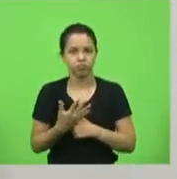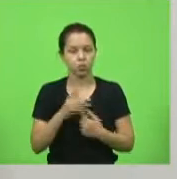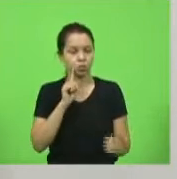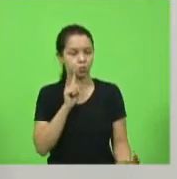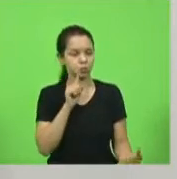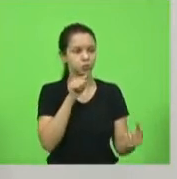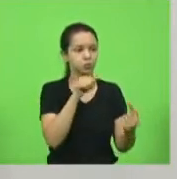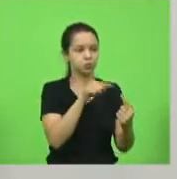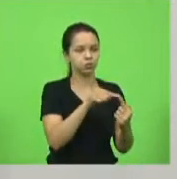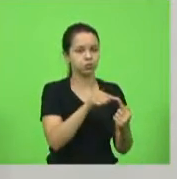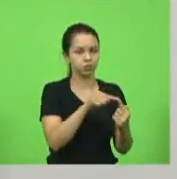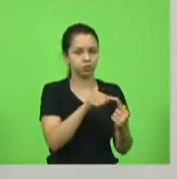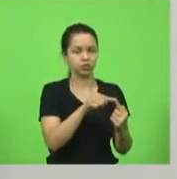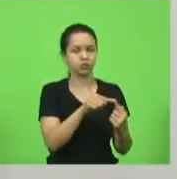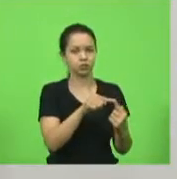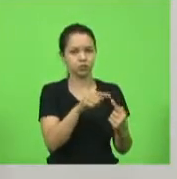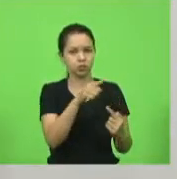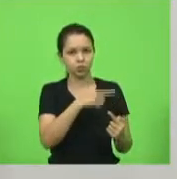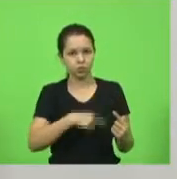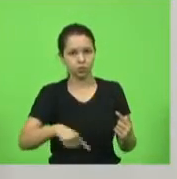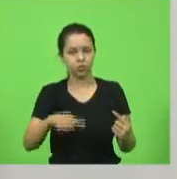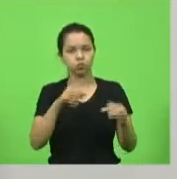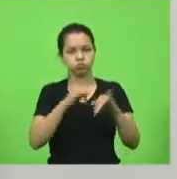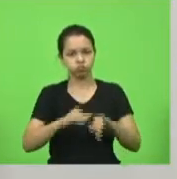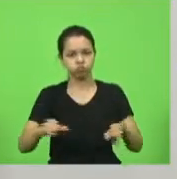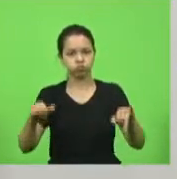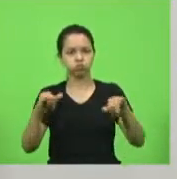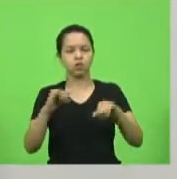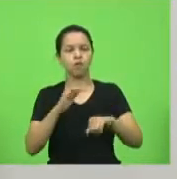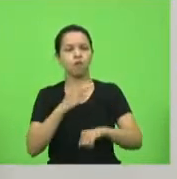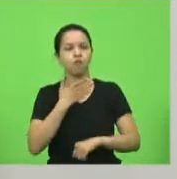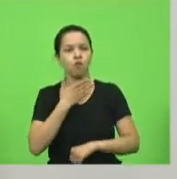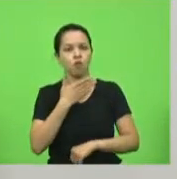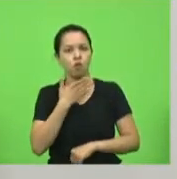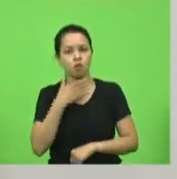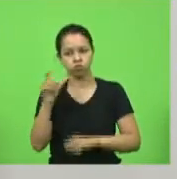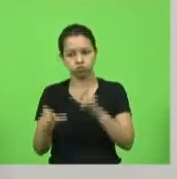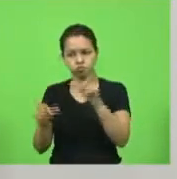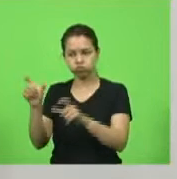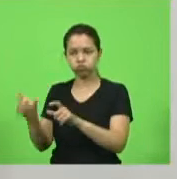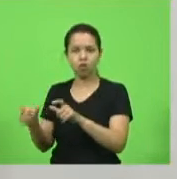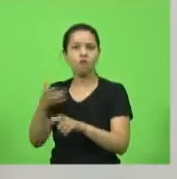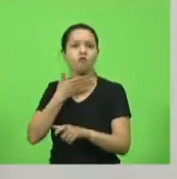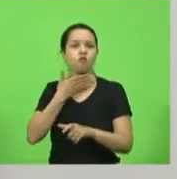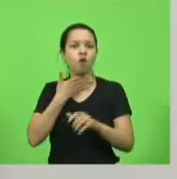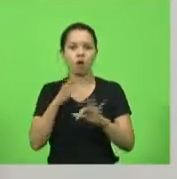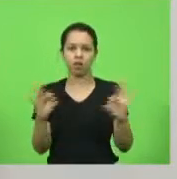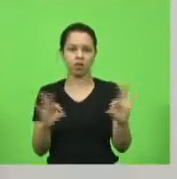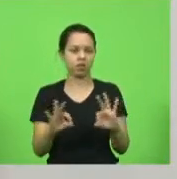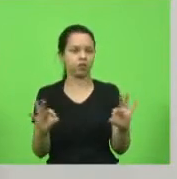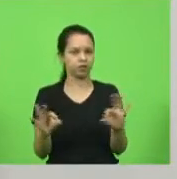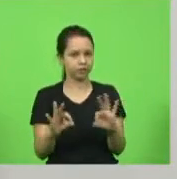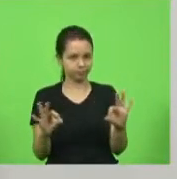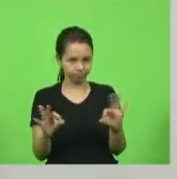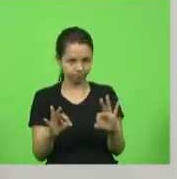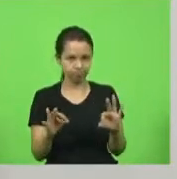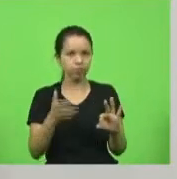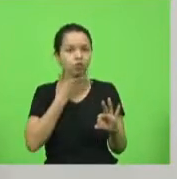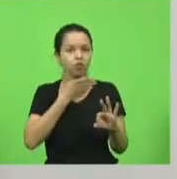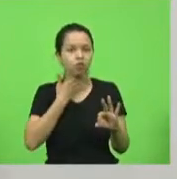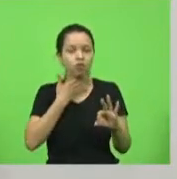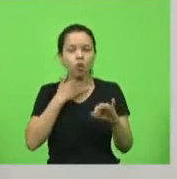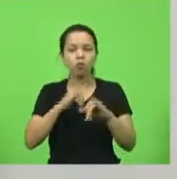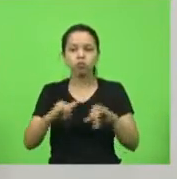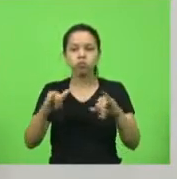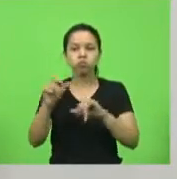objetivo para que ecoe a voz daquele que não tem voz que ecoe a voz daquele que não está conseguindo